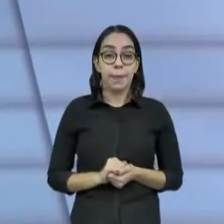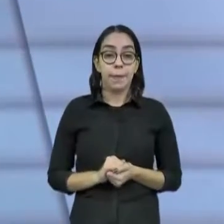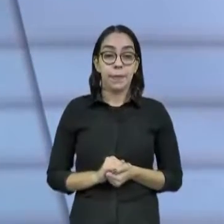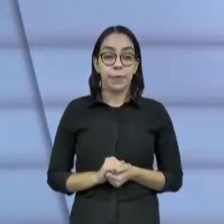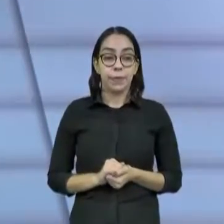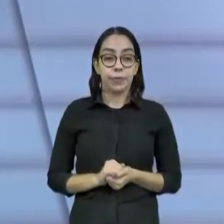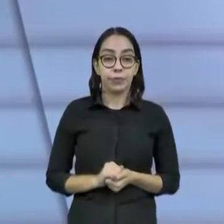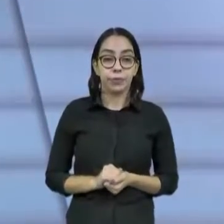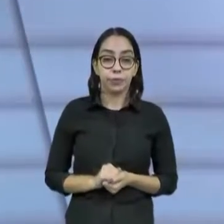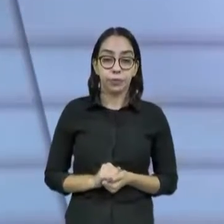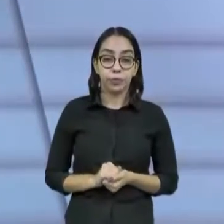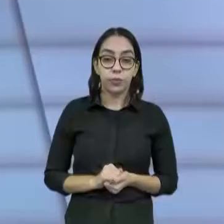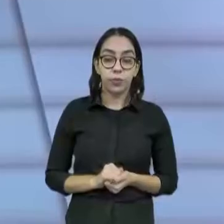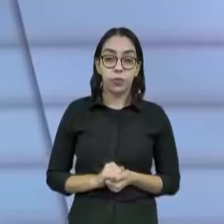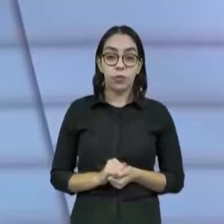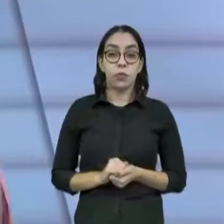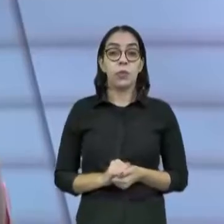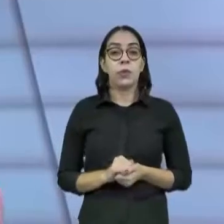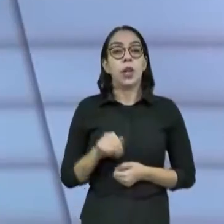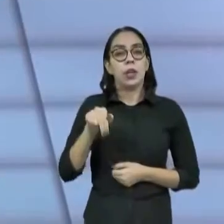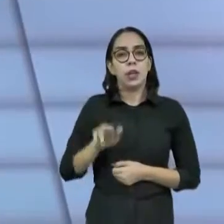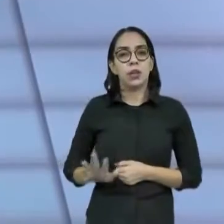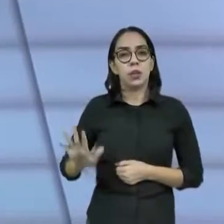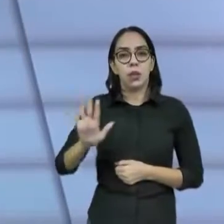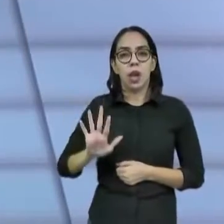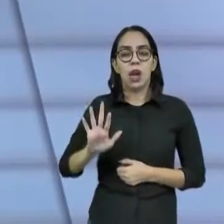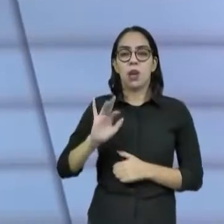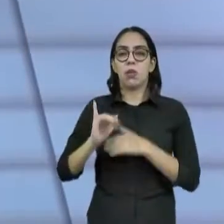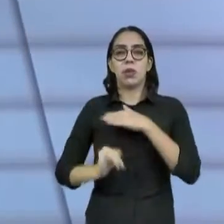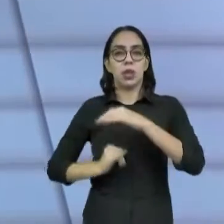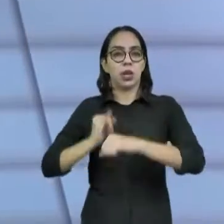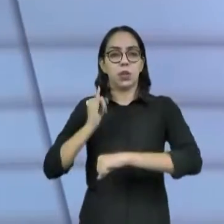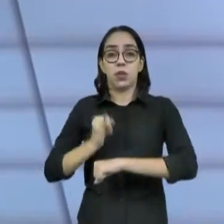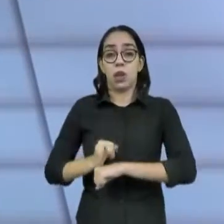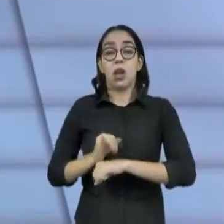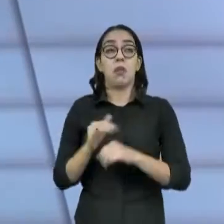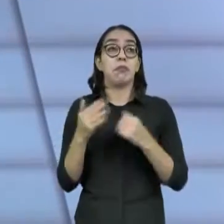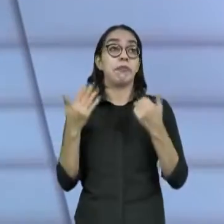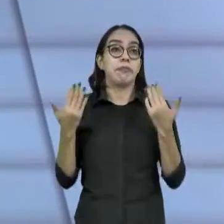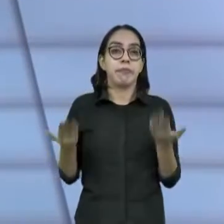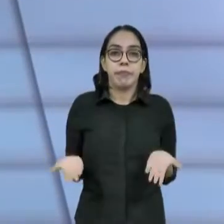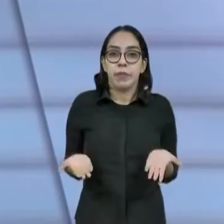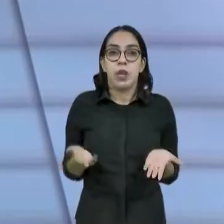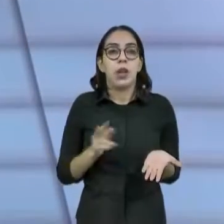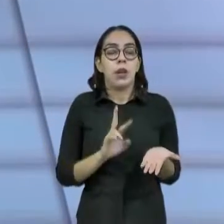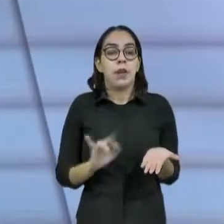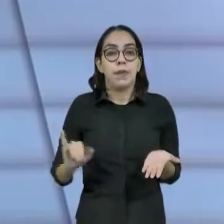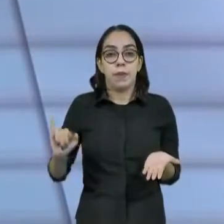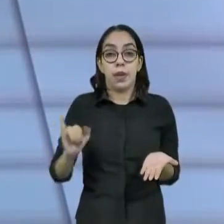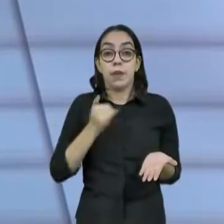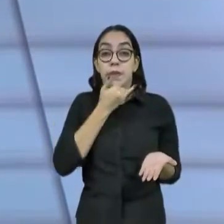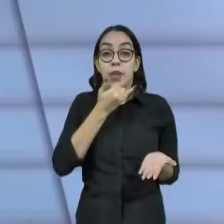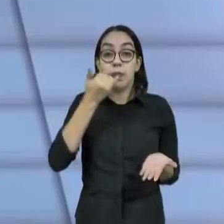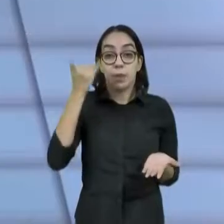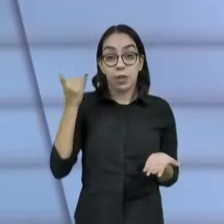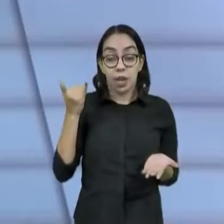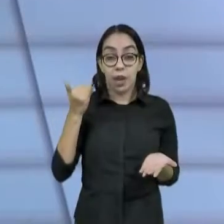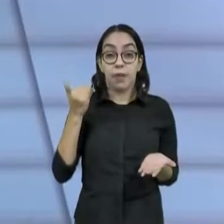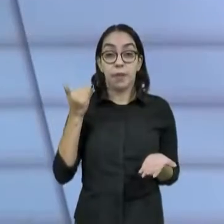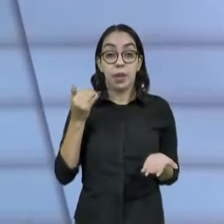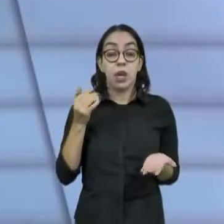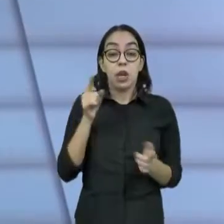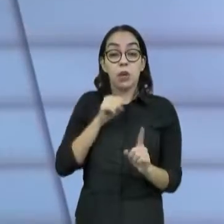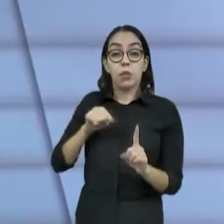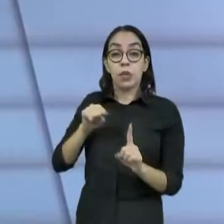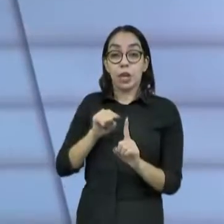constituírem, enfim. Recursos nacionais, recursos internacionais, de várias formas. Existe uma meta também de captar mais 60 milhões ao longo